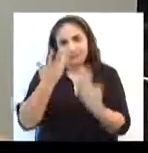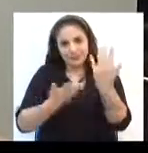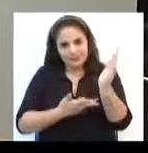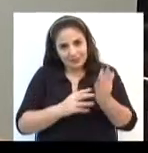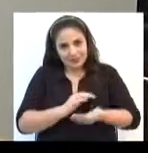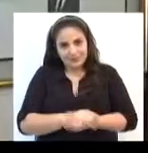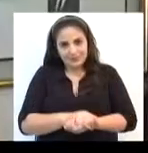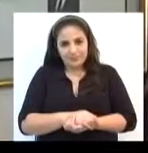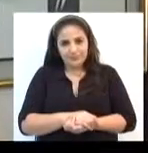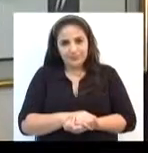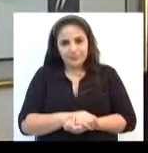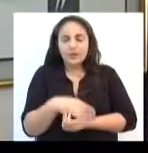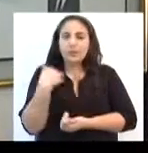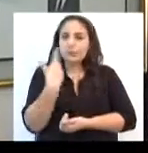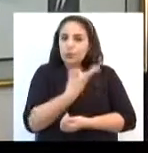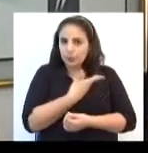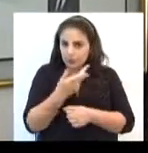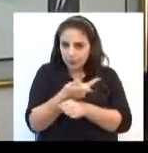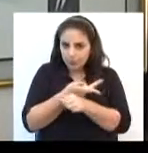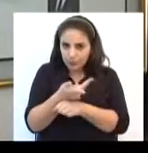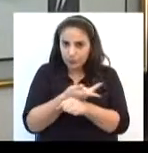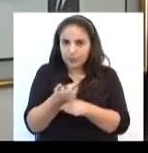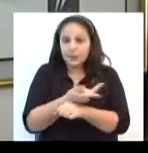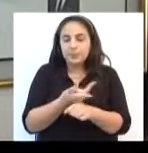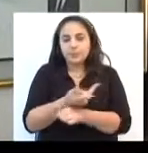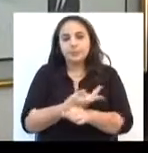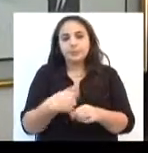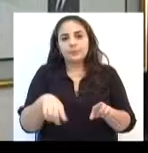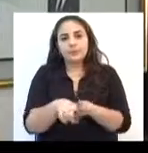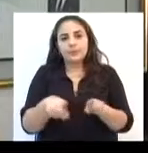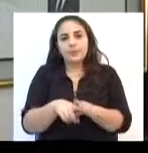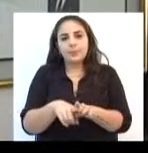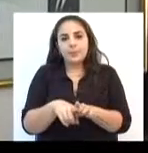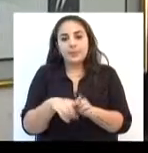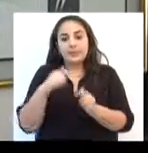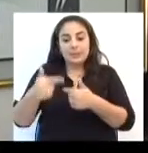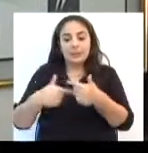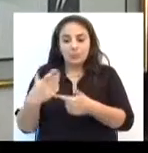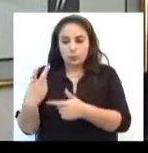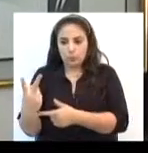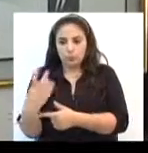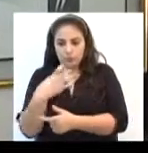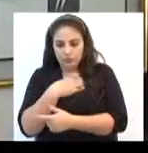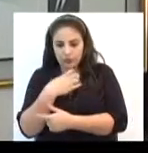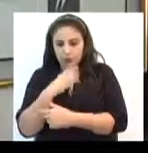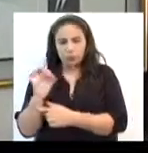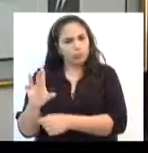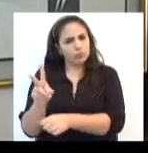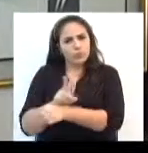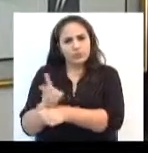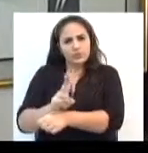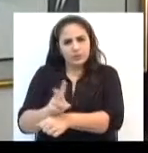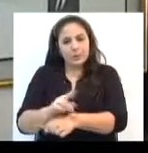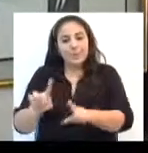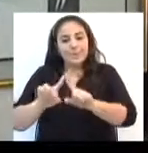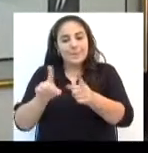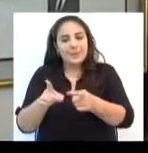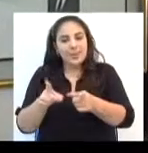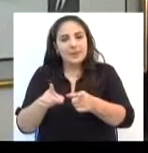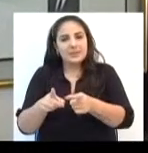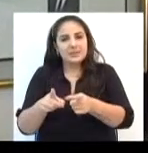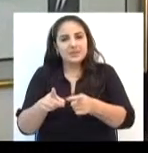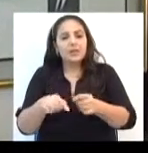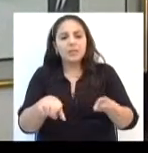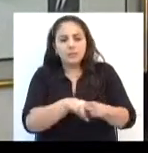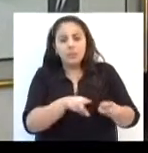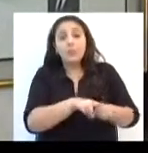como é bom apresentar. Nós procuramos atuar nas duas frentes, não somente na fiscalização, na repressão